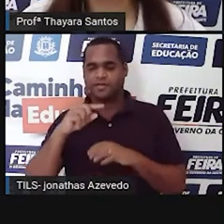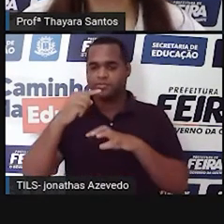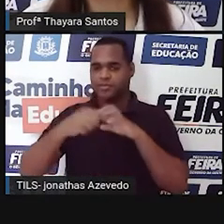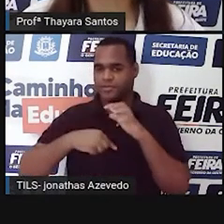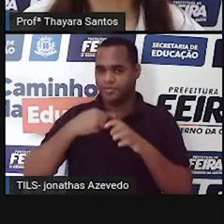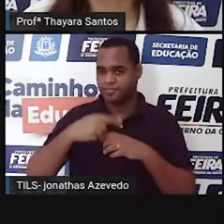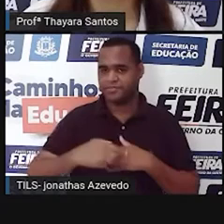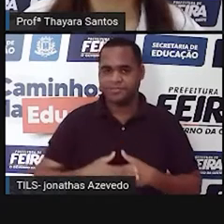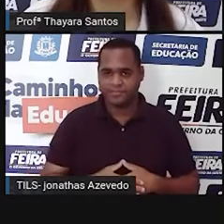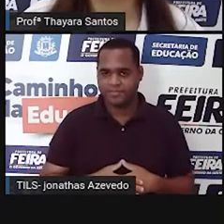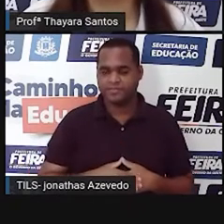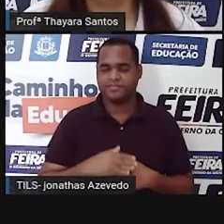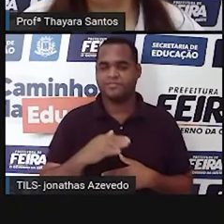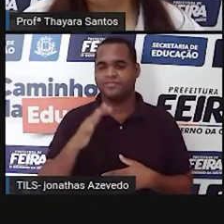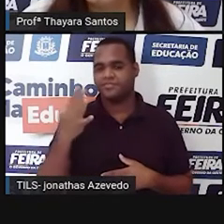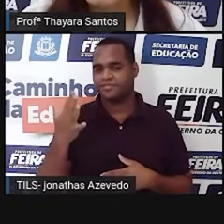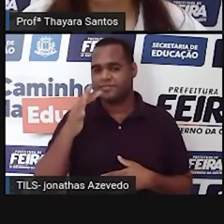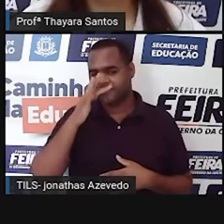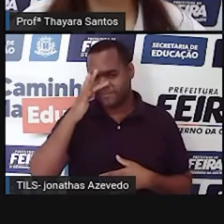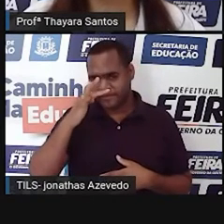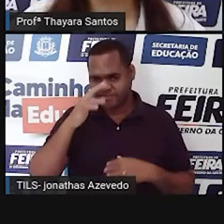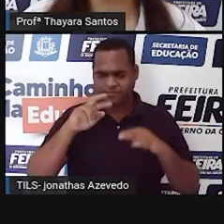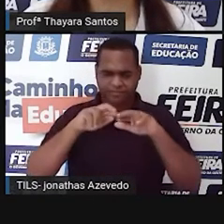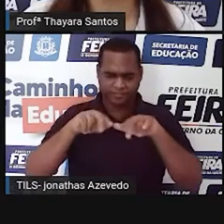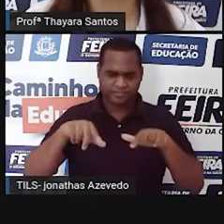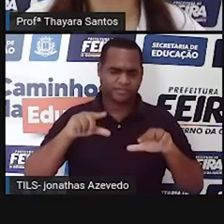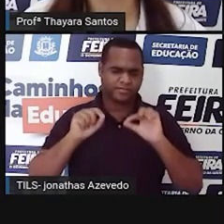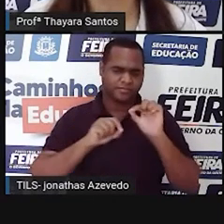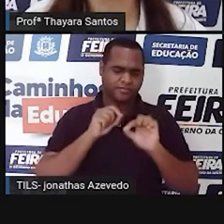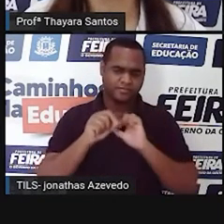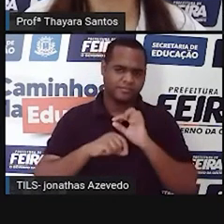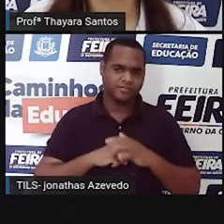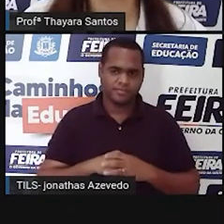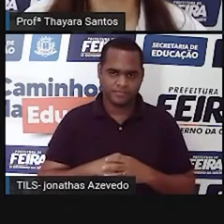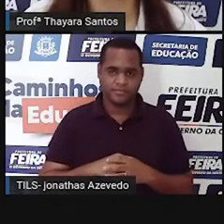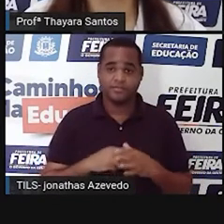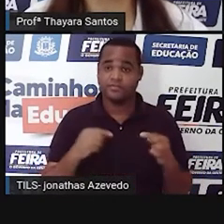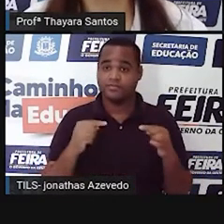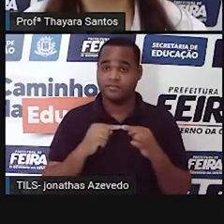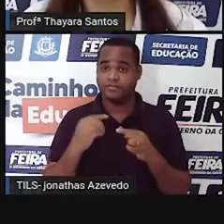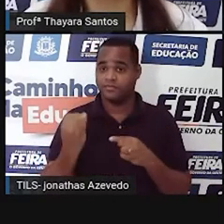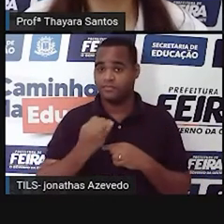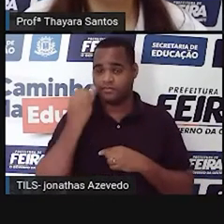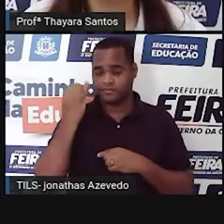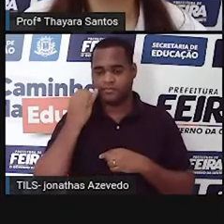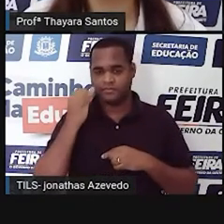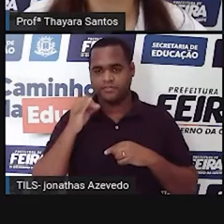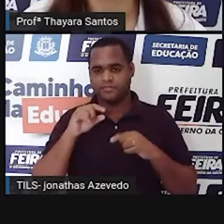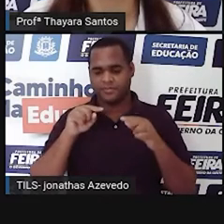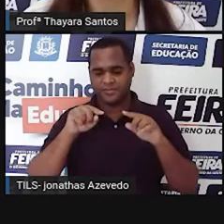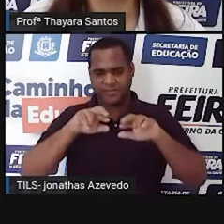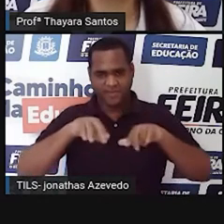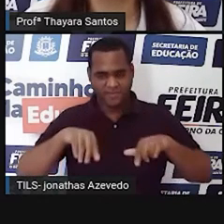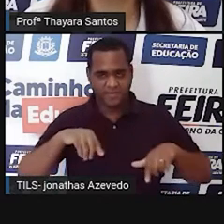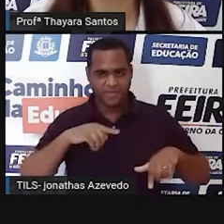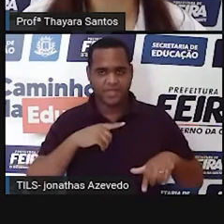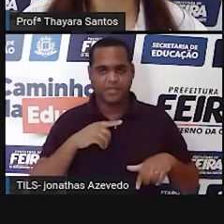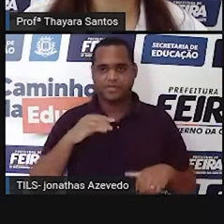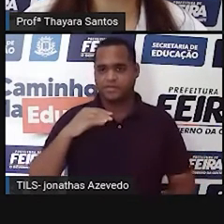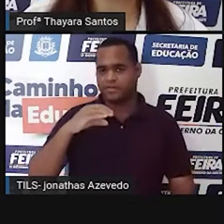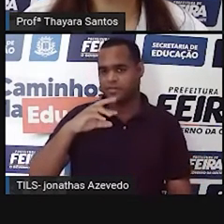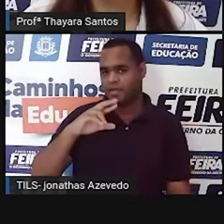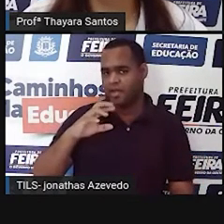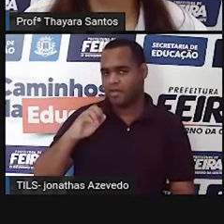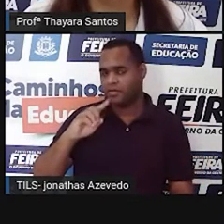Como é a flora do Pantanal? A flora do Pantanal conta com o que a gente chama de mosaico de matas. Então, a gente tem serradões